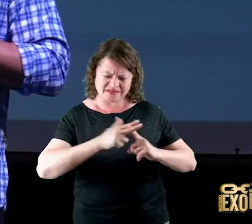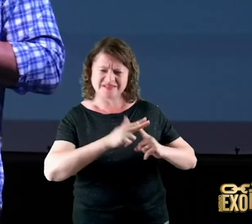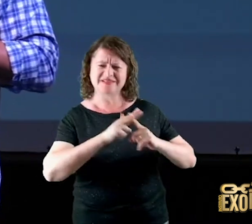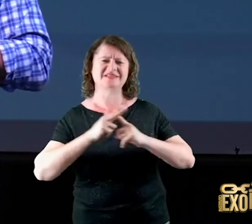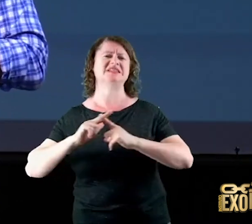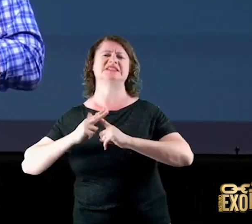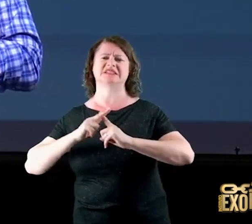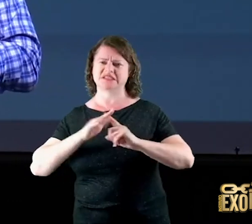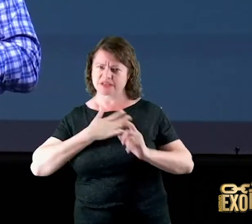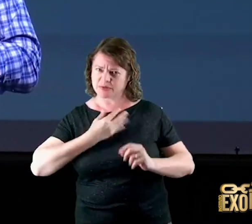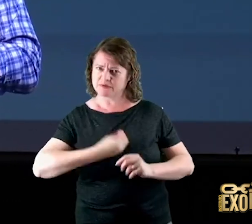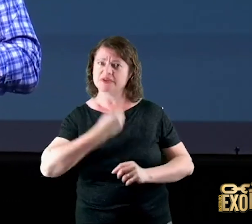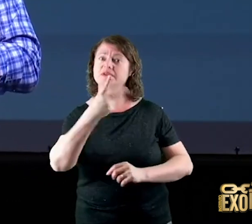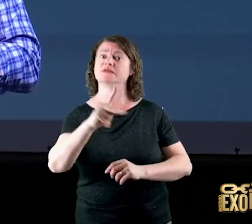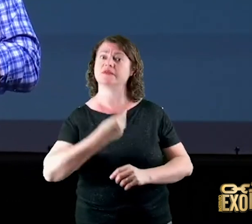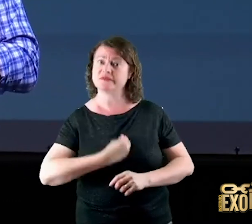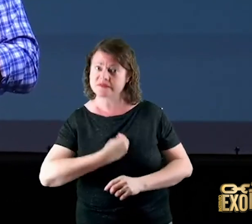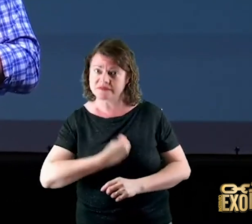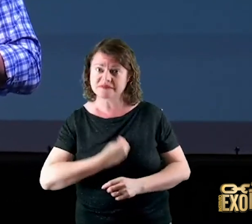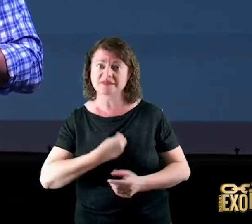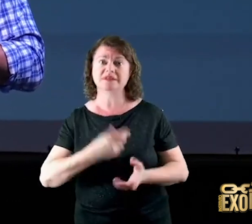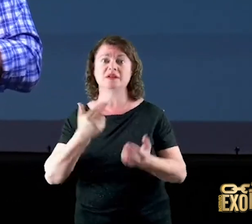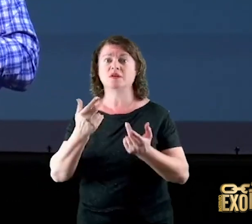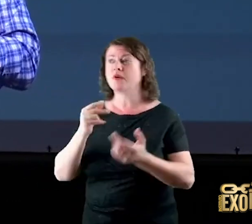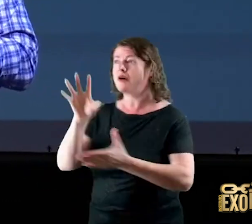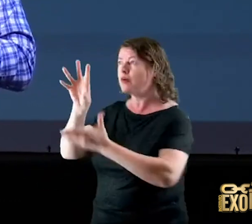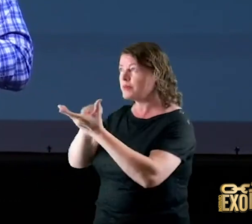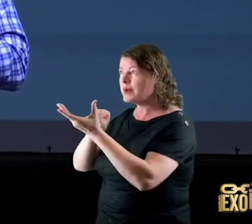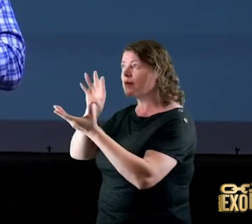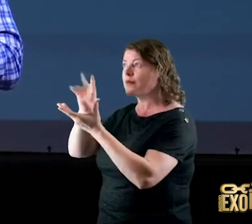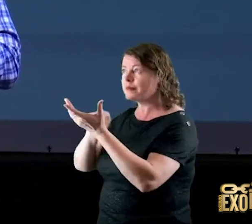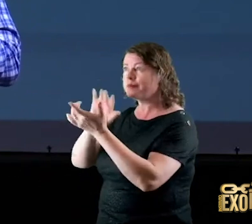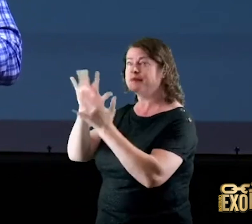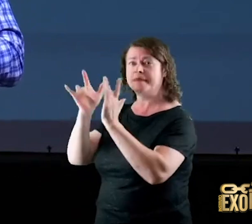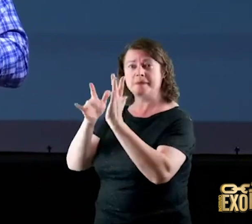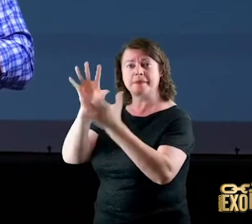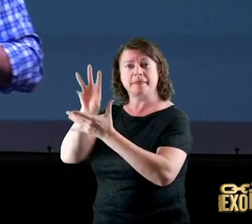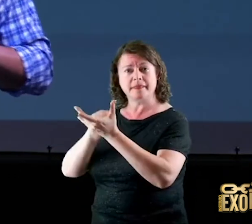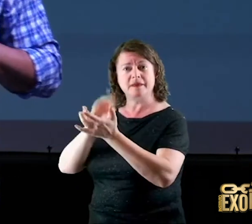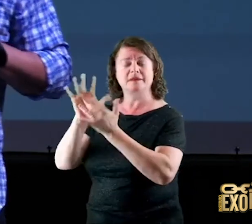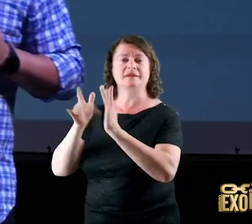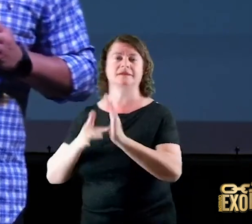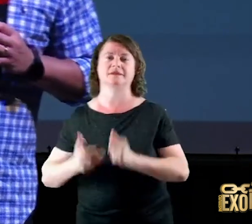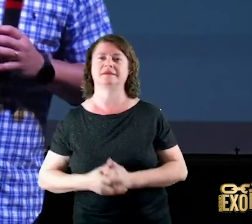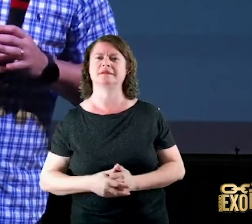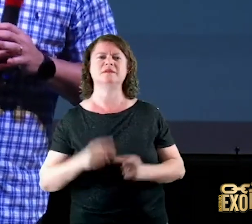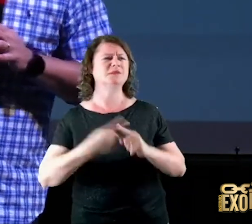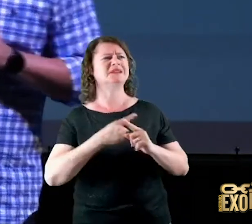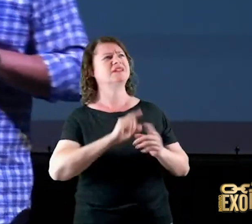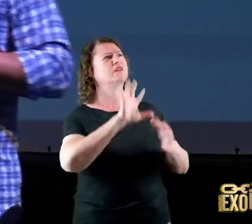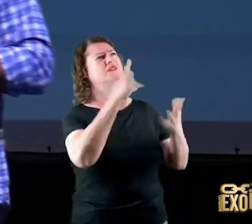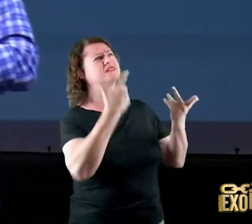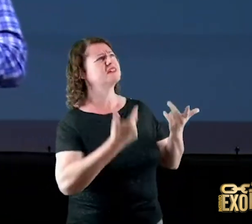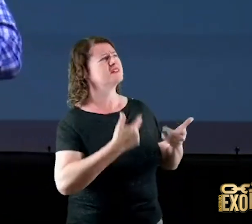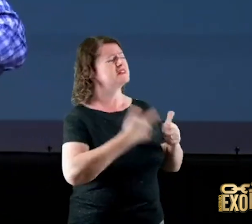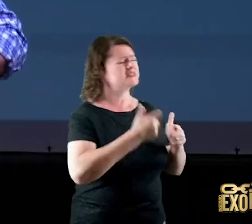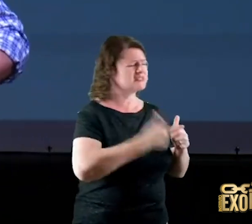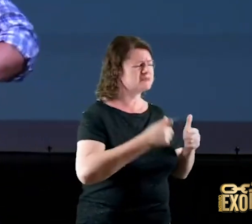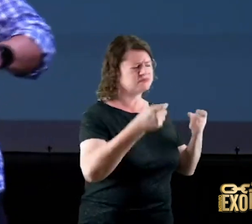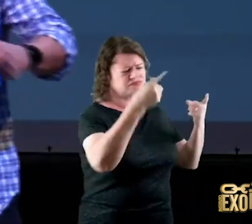vida o caráter de Jesus é só isso o eu estou passando por isso? Deus está trabalhando o caráter dele na sua vida